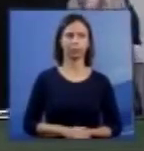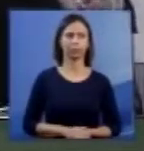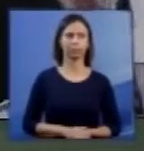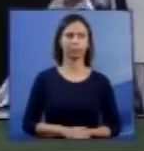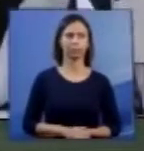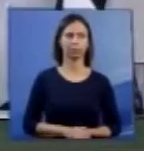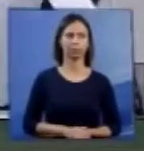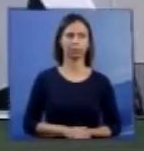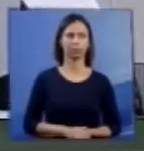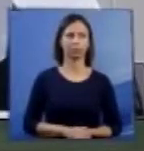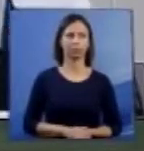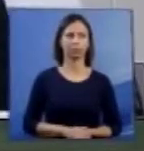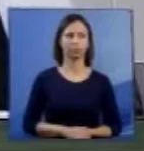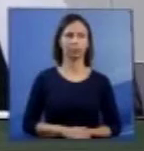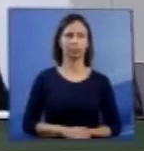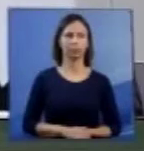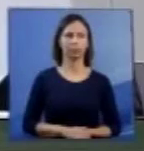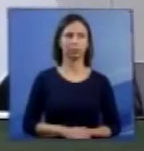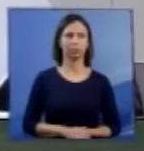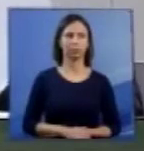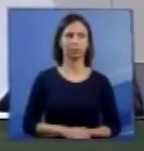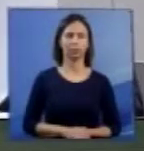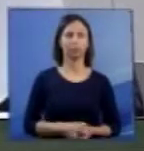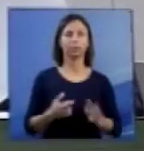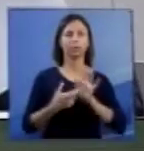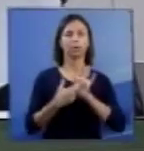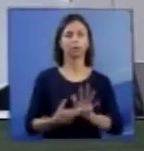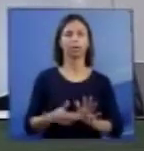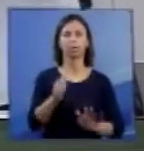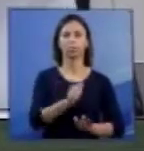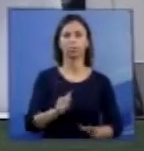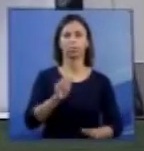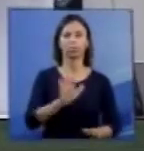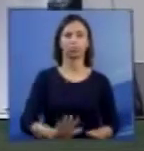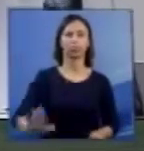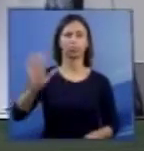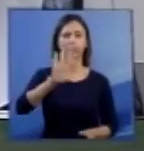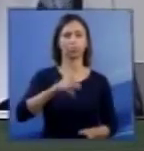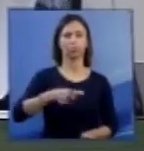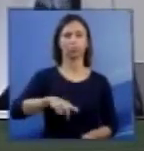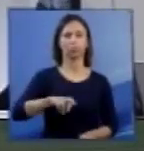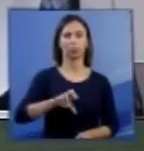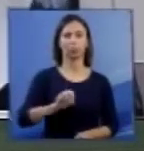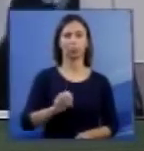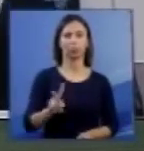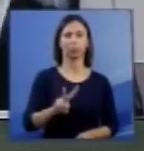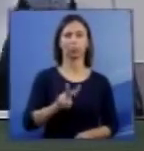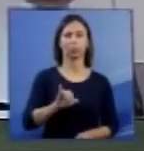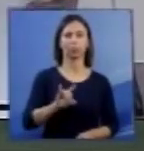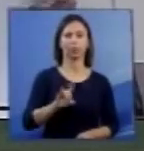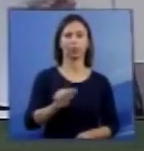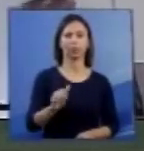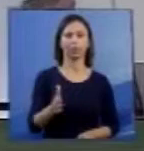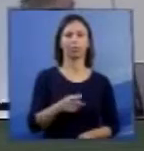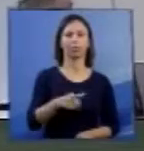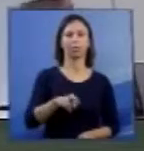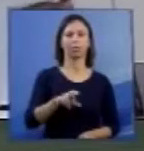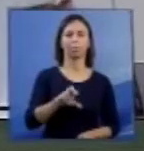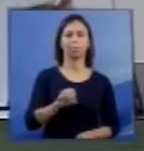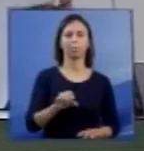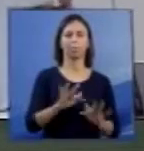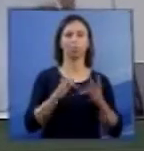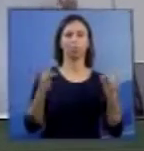o representante da Associação Nacional Pró-Vida e Pró-Família, doutor Rodolfo